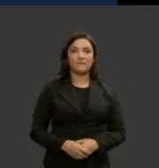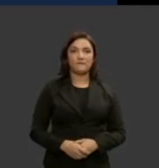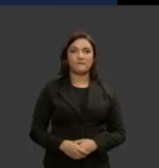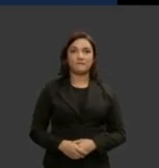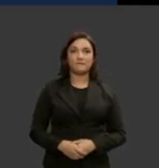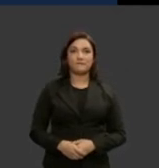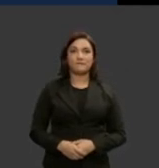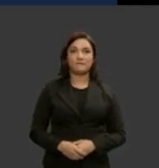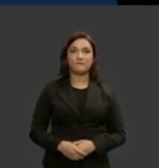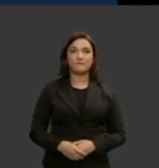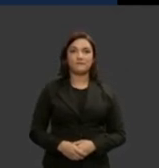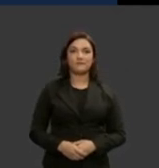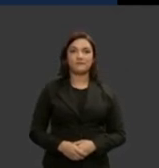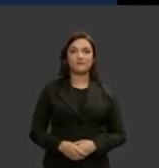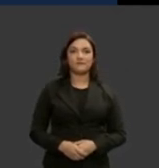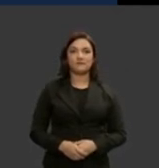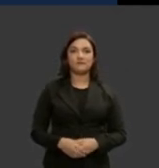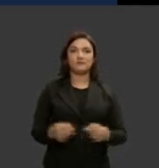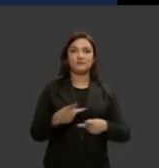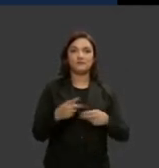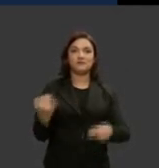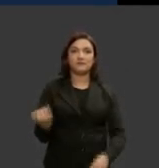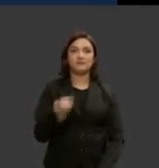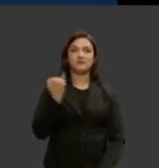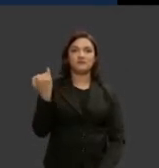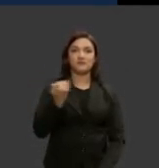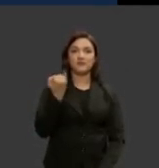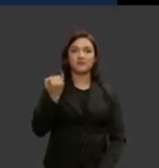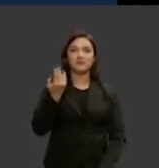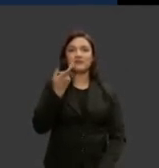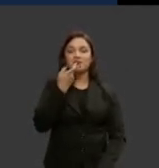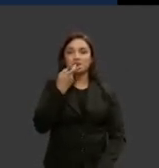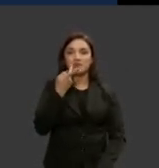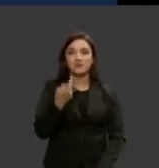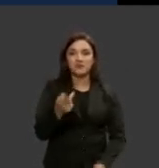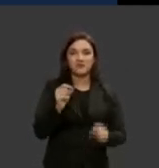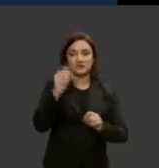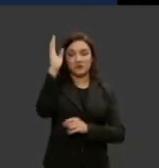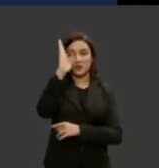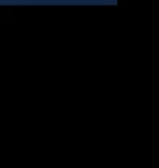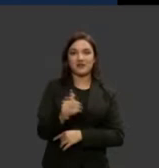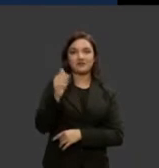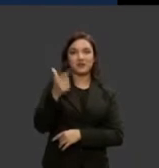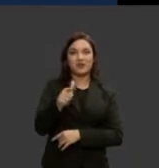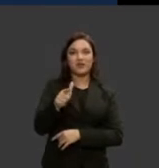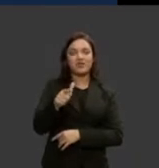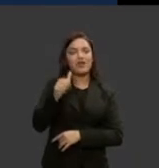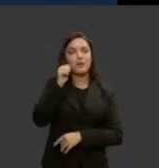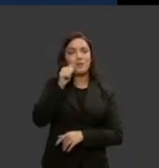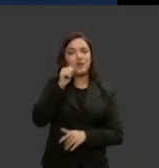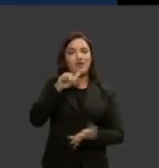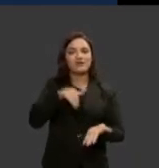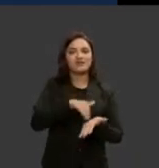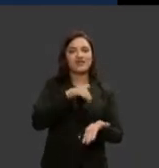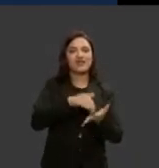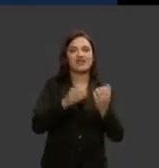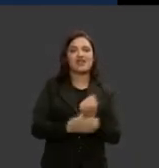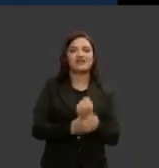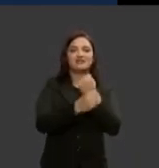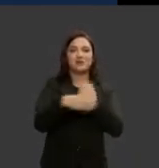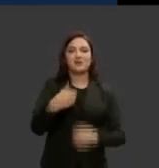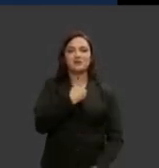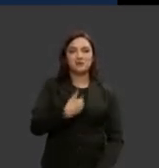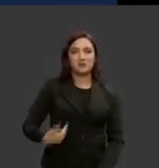um dado que é importante registrar no Brasil nós não temos secretárias secretárias segurança pública e sequer